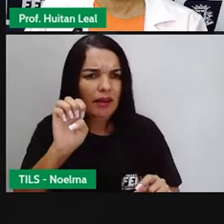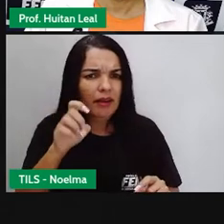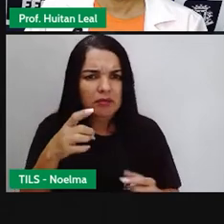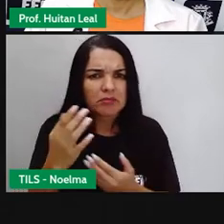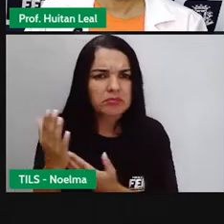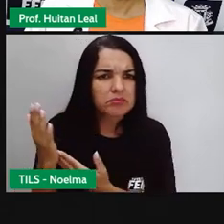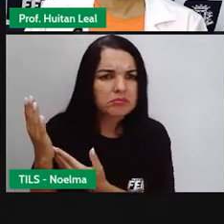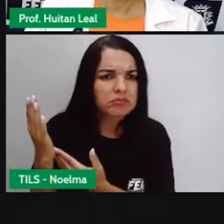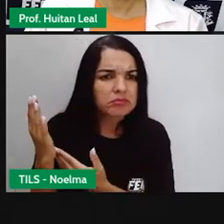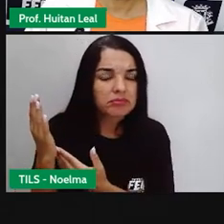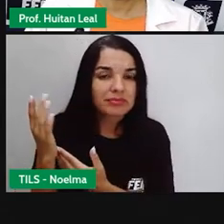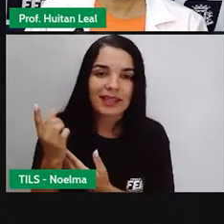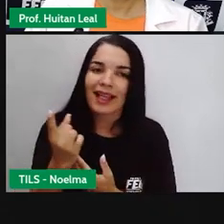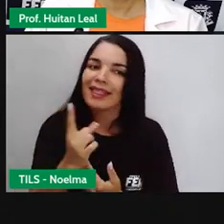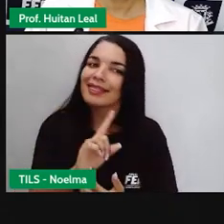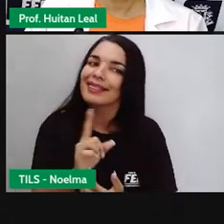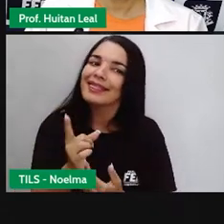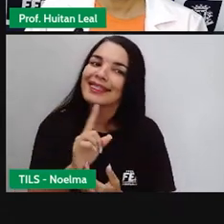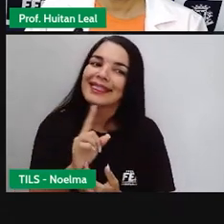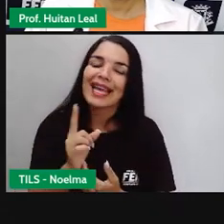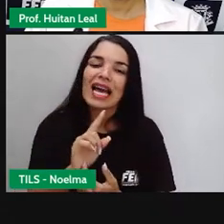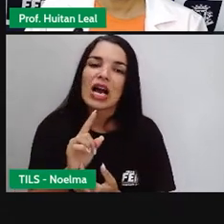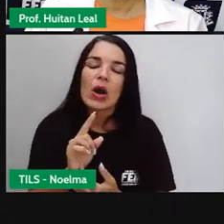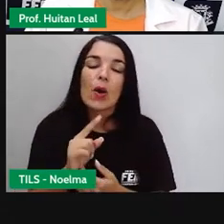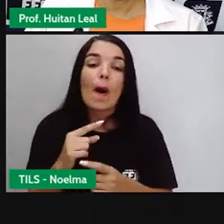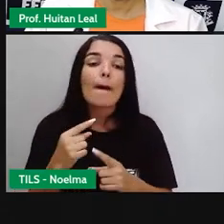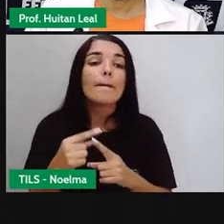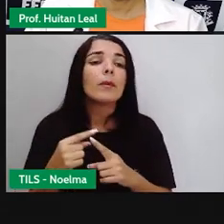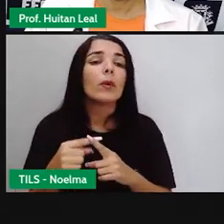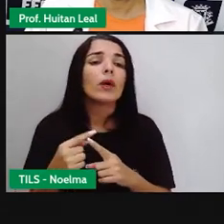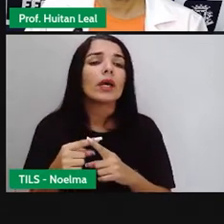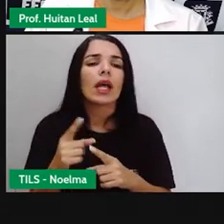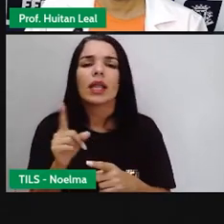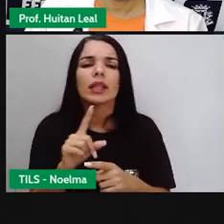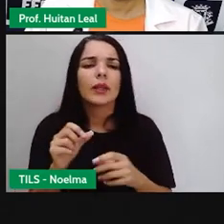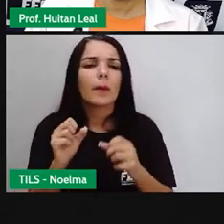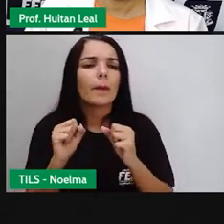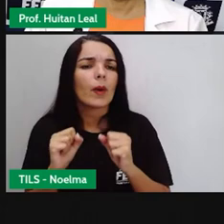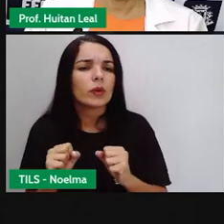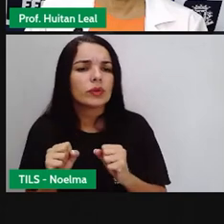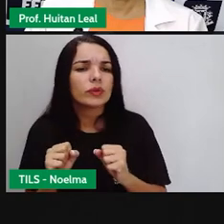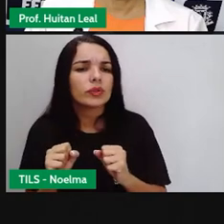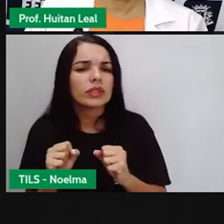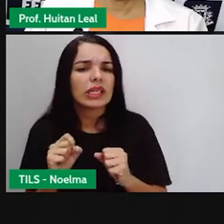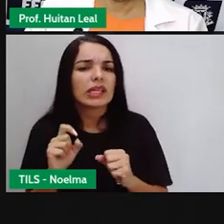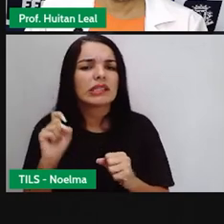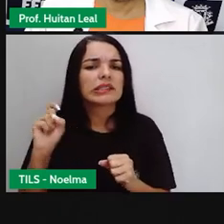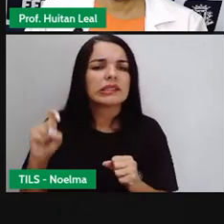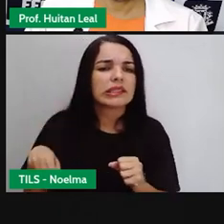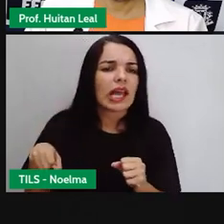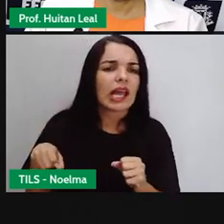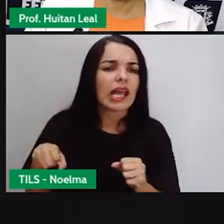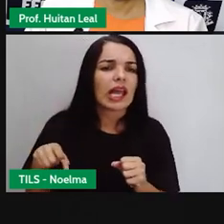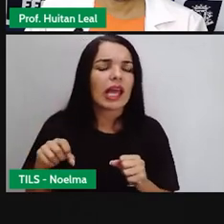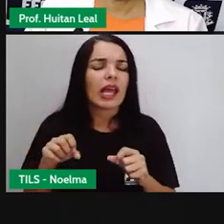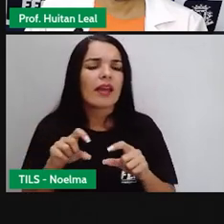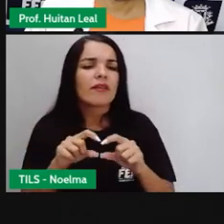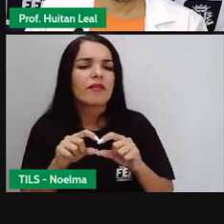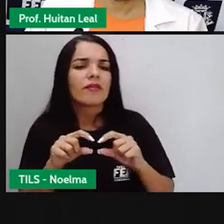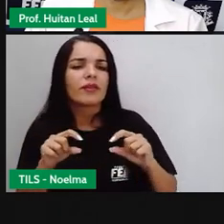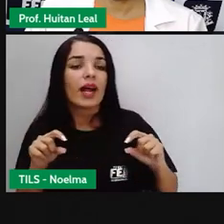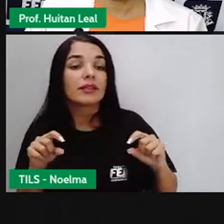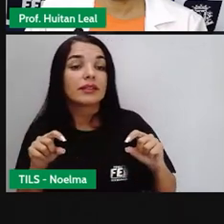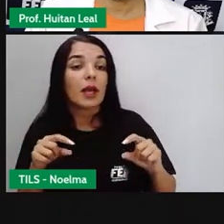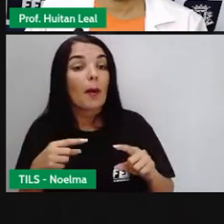Não. Mas por quê? Observem que esse conjunto de palavras não nos traz